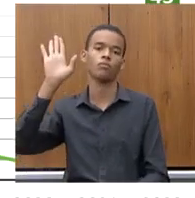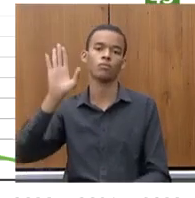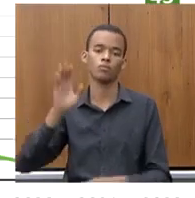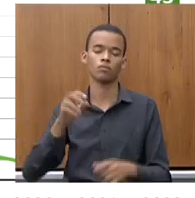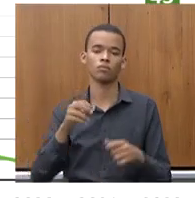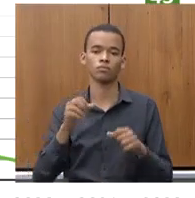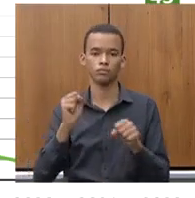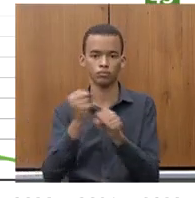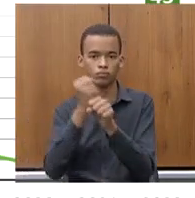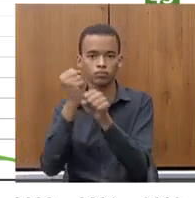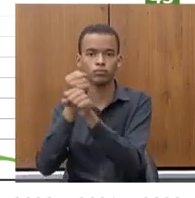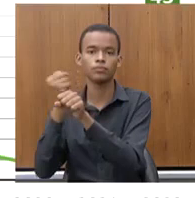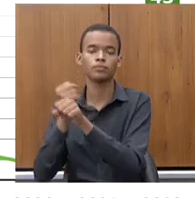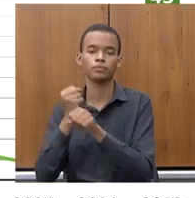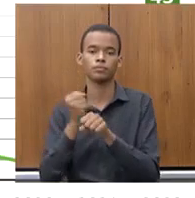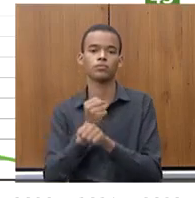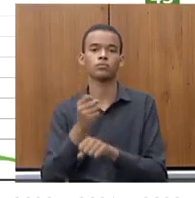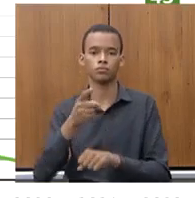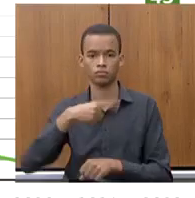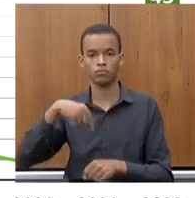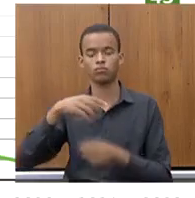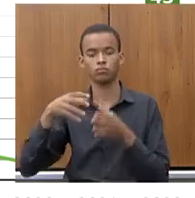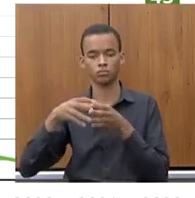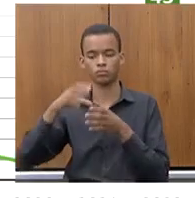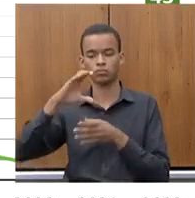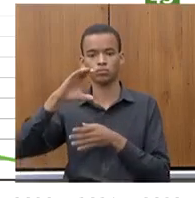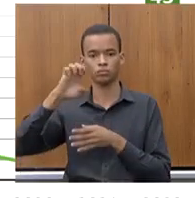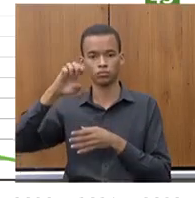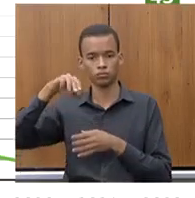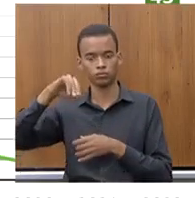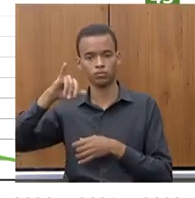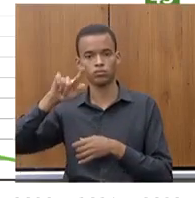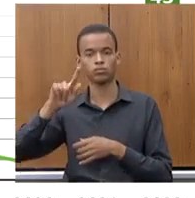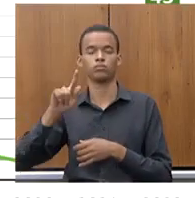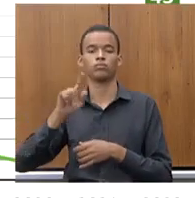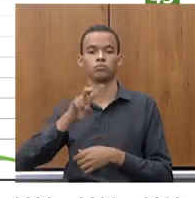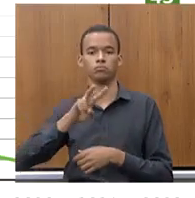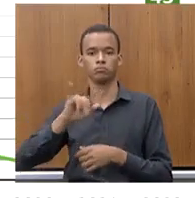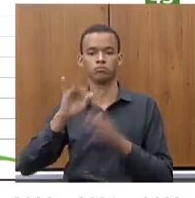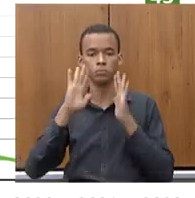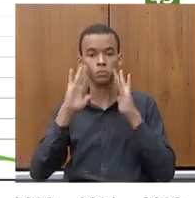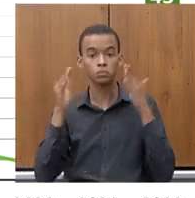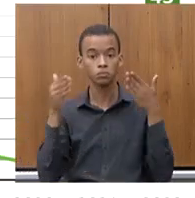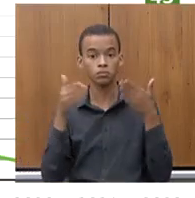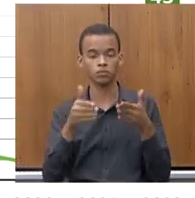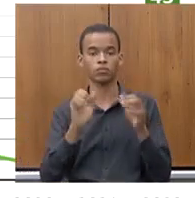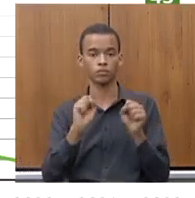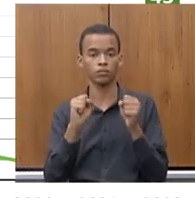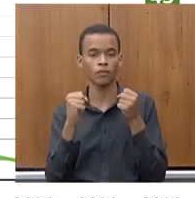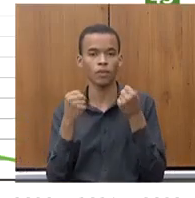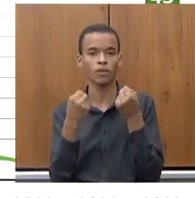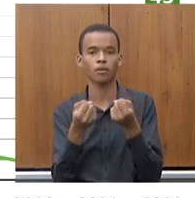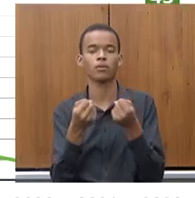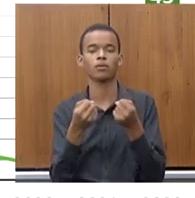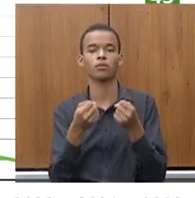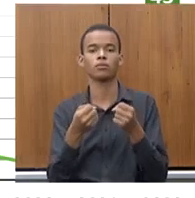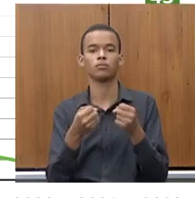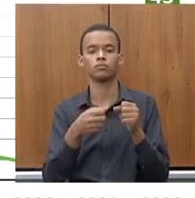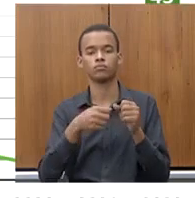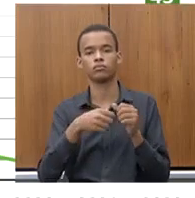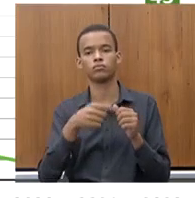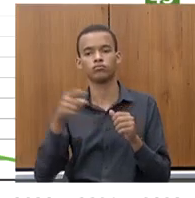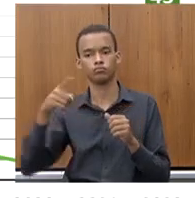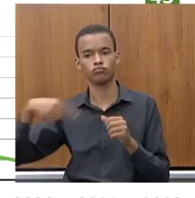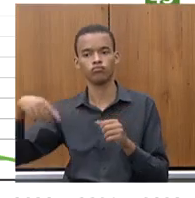investimentos em que a CEMIG vai efetivamente ficar em dia com as